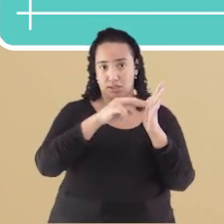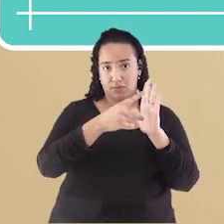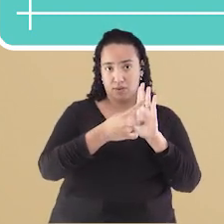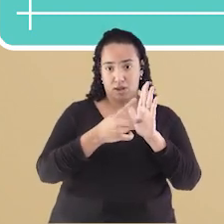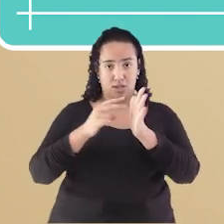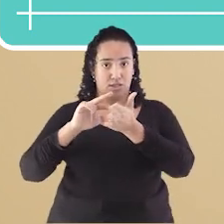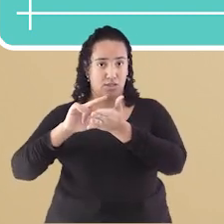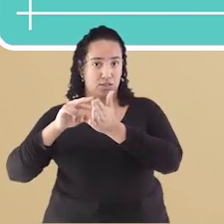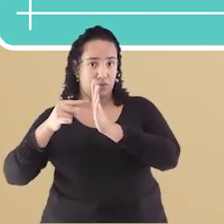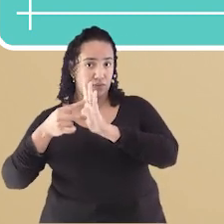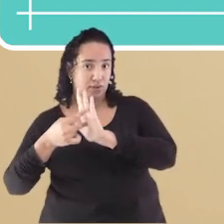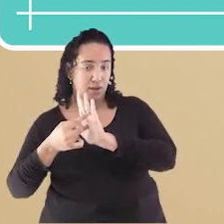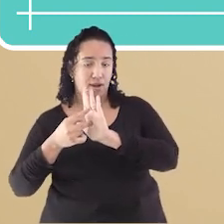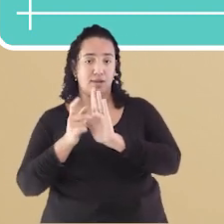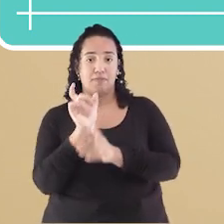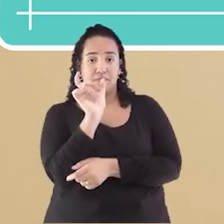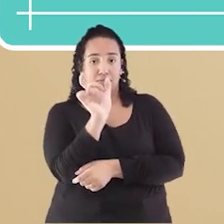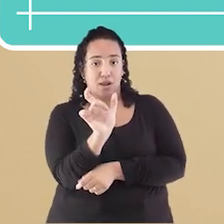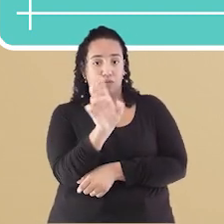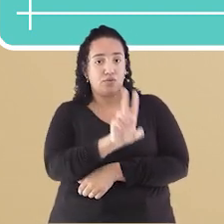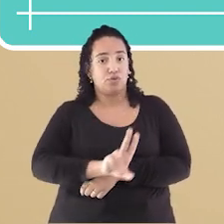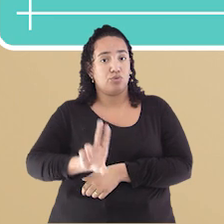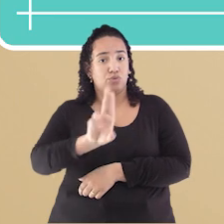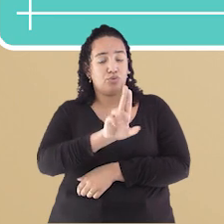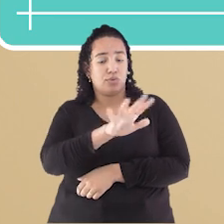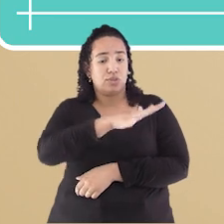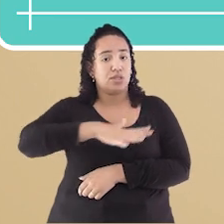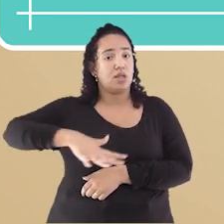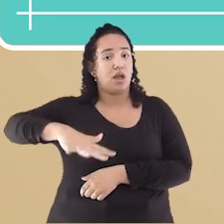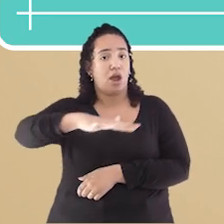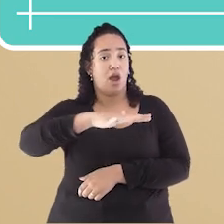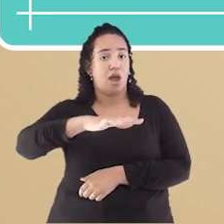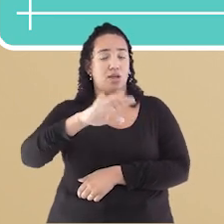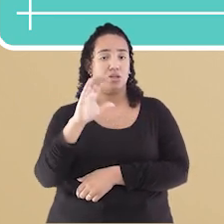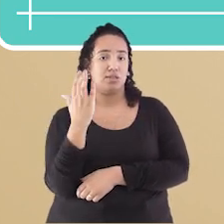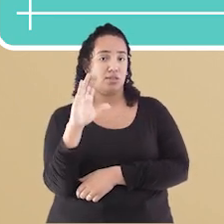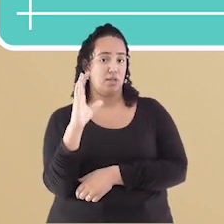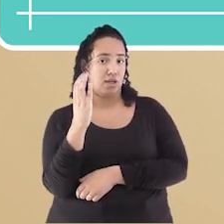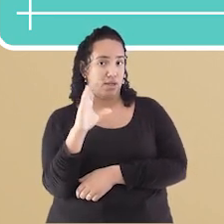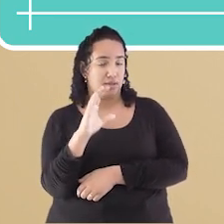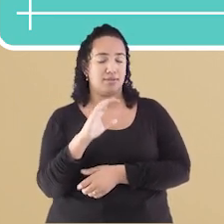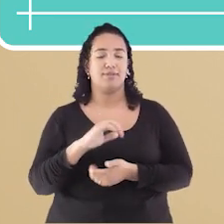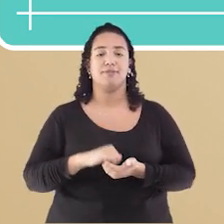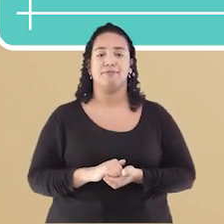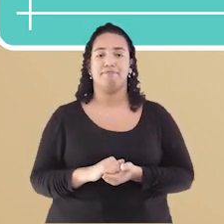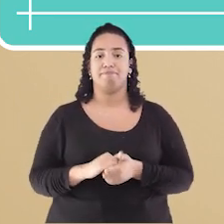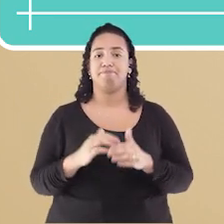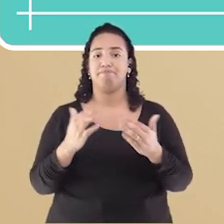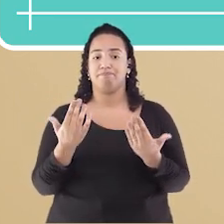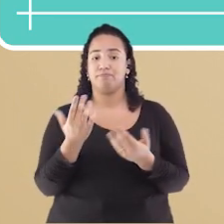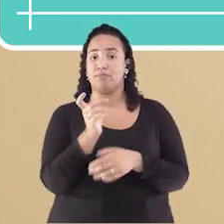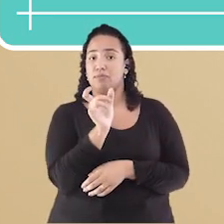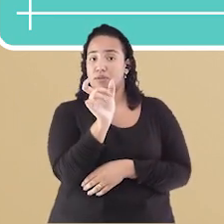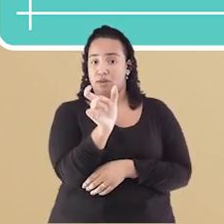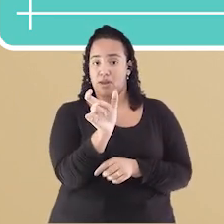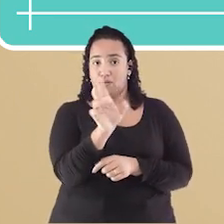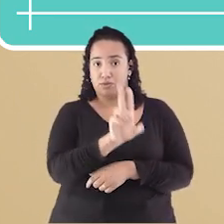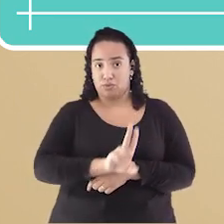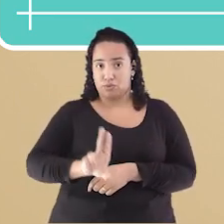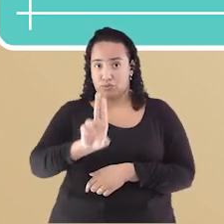de determinados termos utilizados nas áreas científicas Com esses mesmos termos